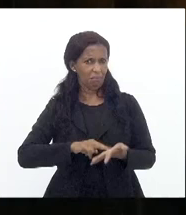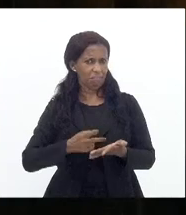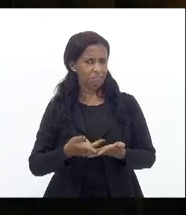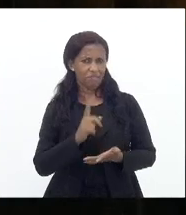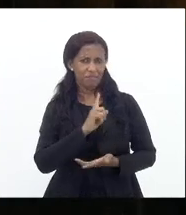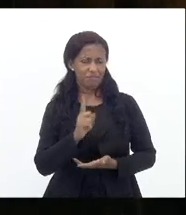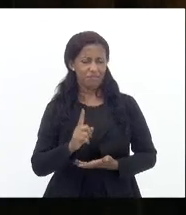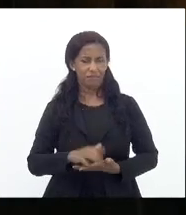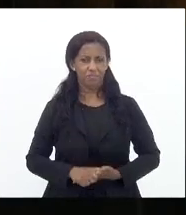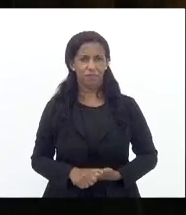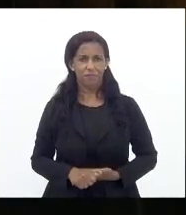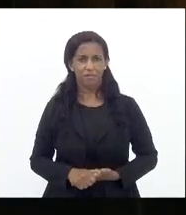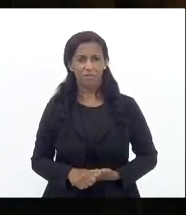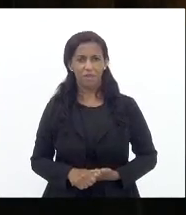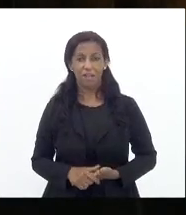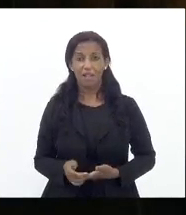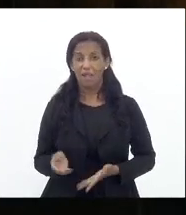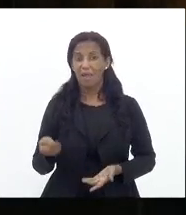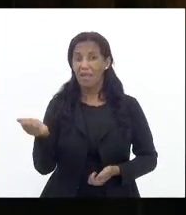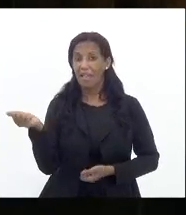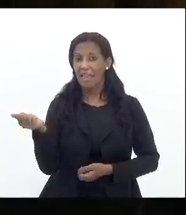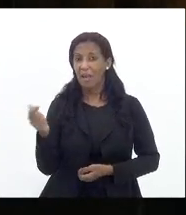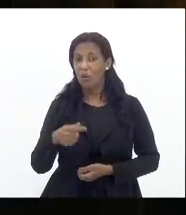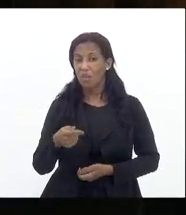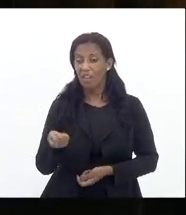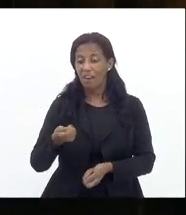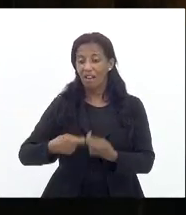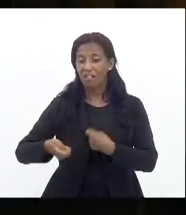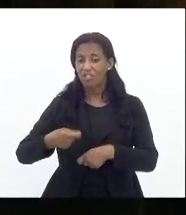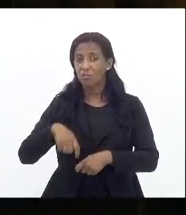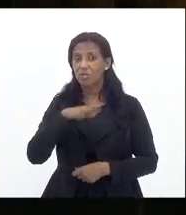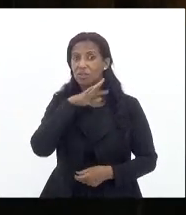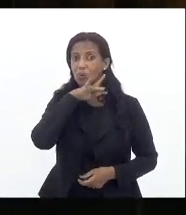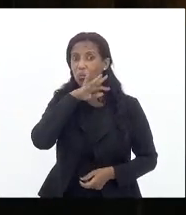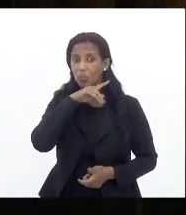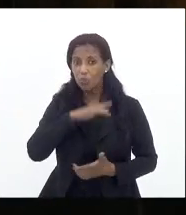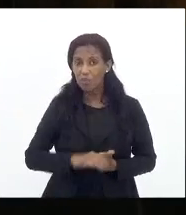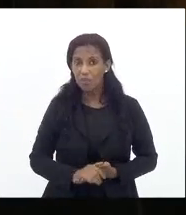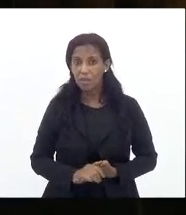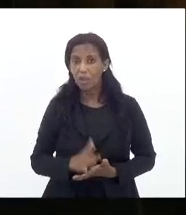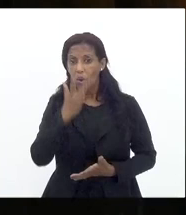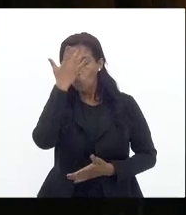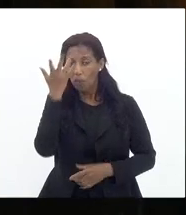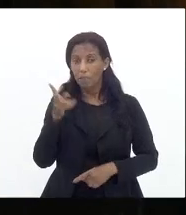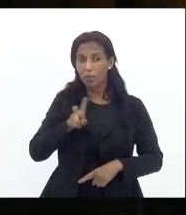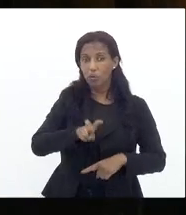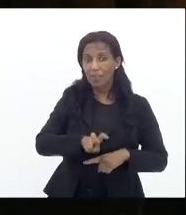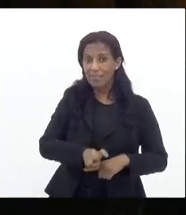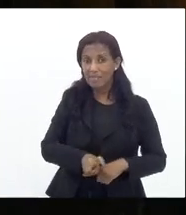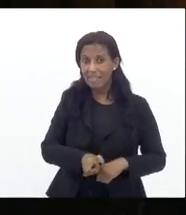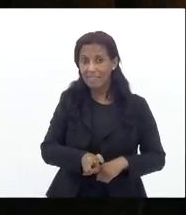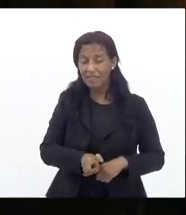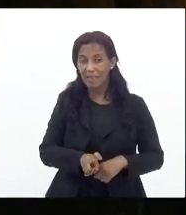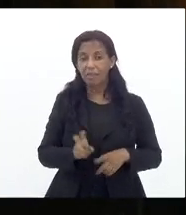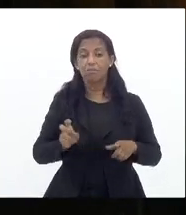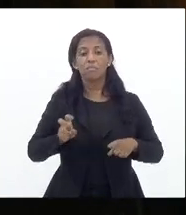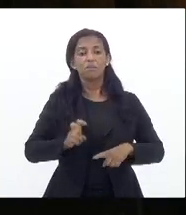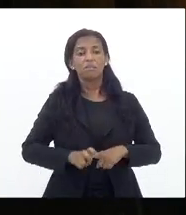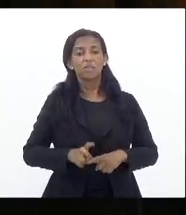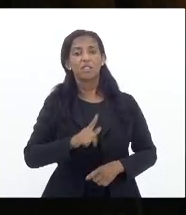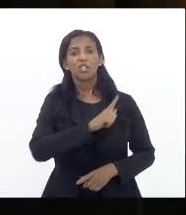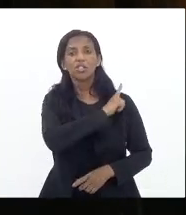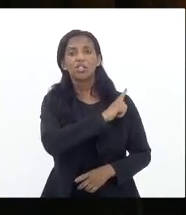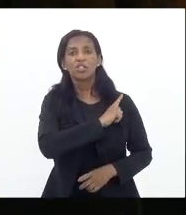mas é a má administração também é aquele que quando senta se senta na cadeira da